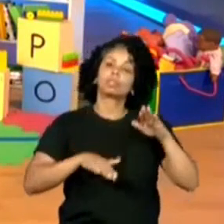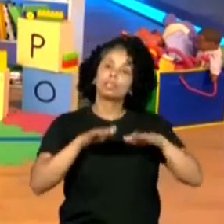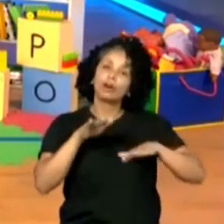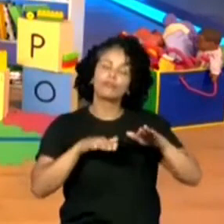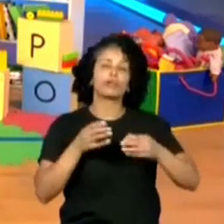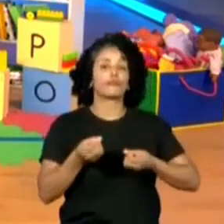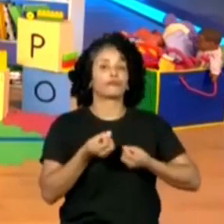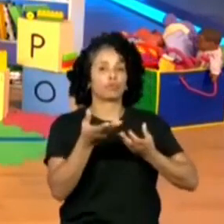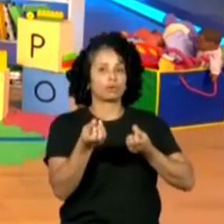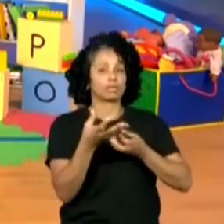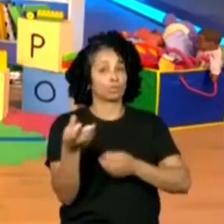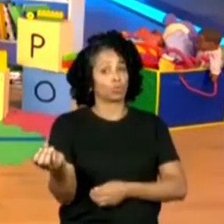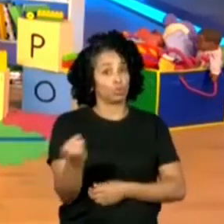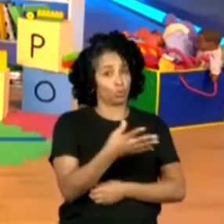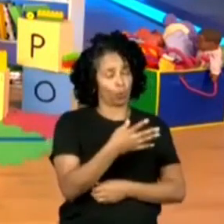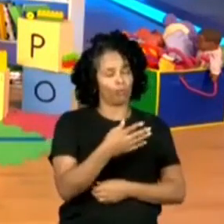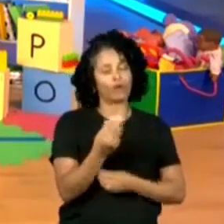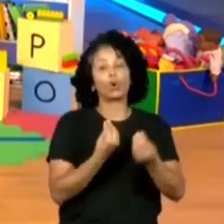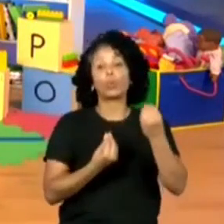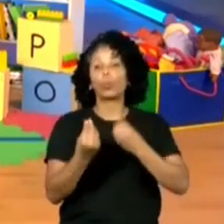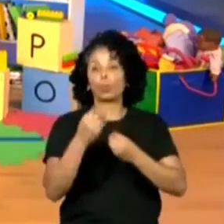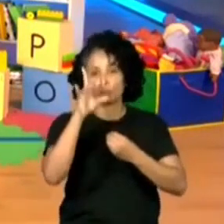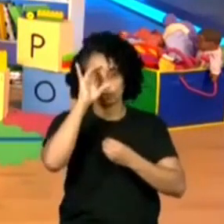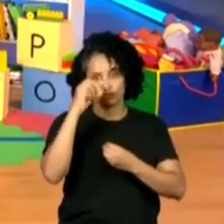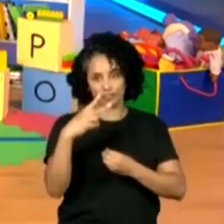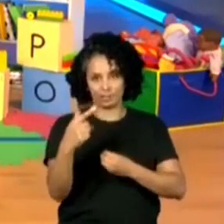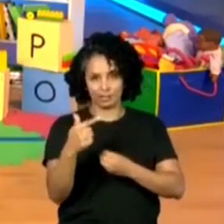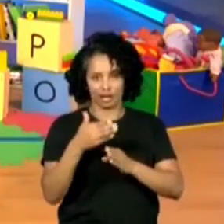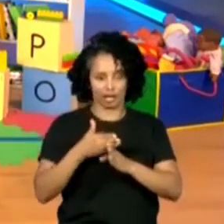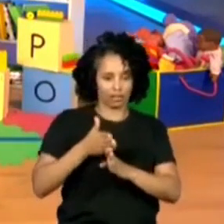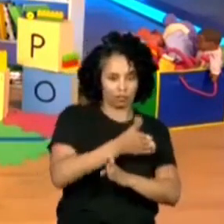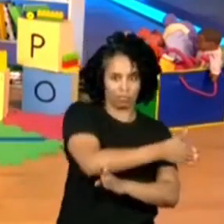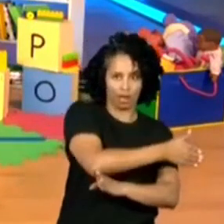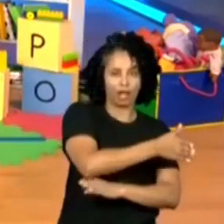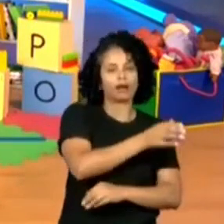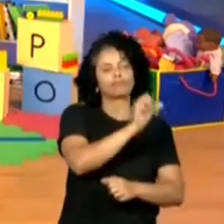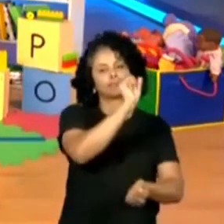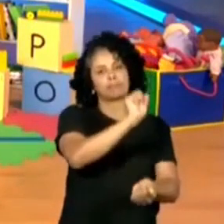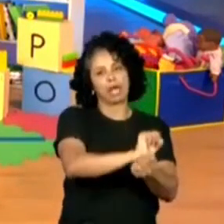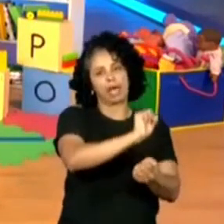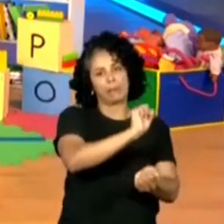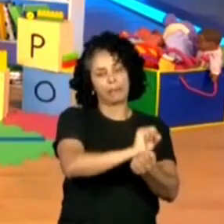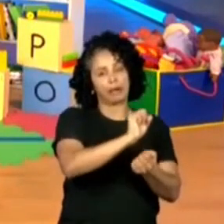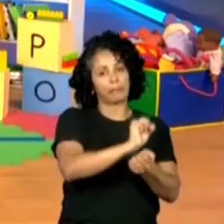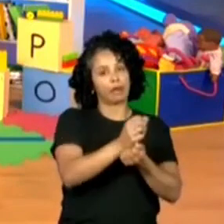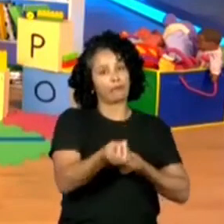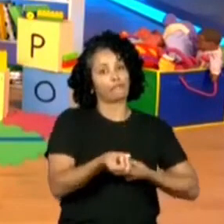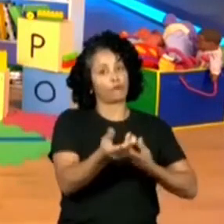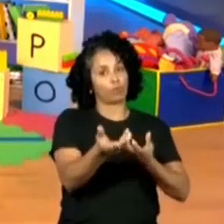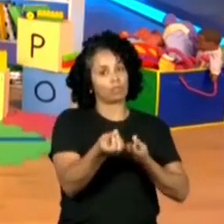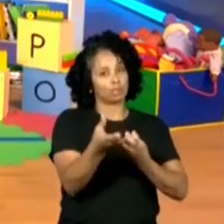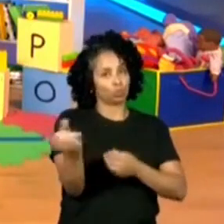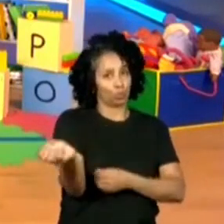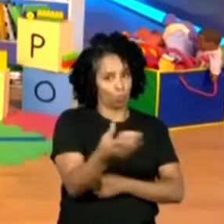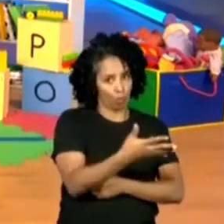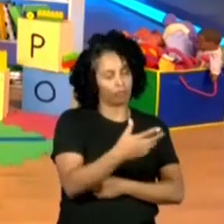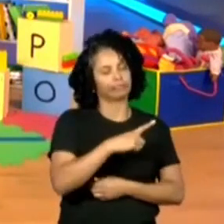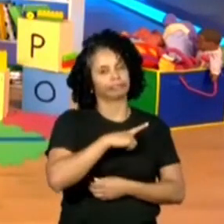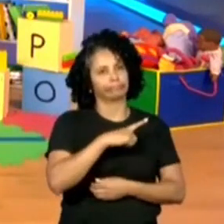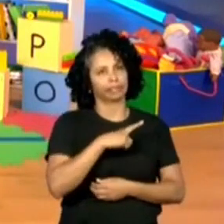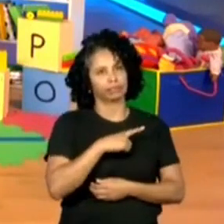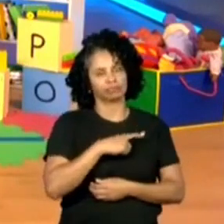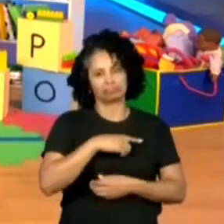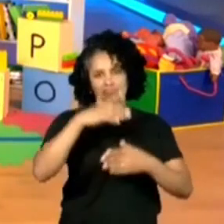é que vai funcionar a partir do dia 27, tá? Então, a partir do dia 27, aguardar aí novas informações, tá? Porque no caso,